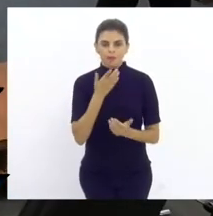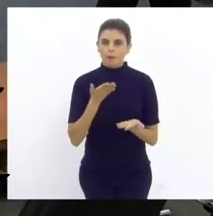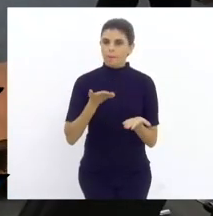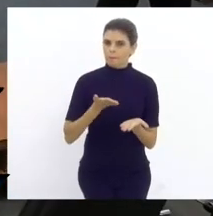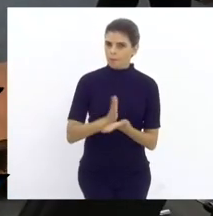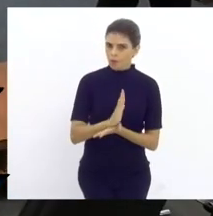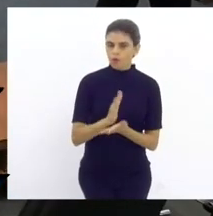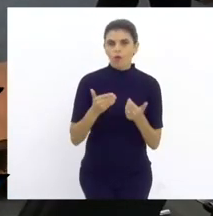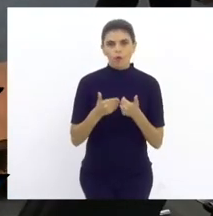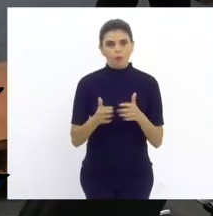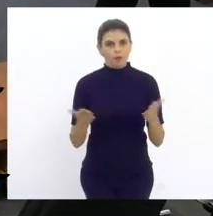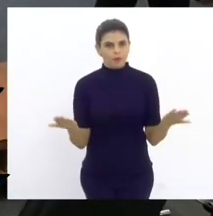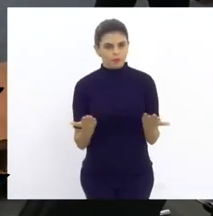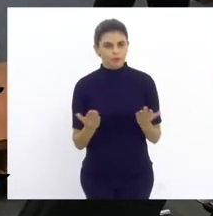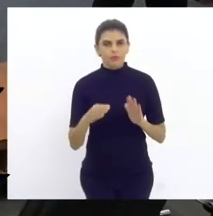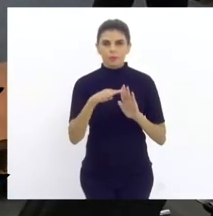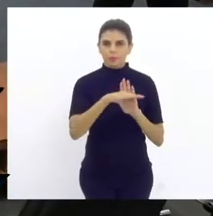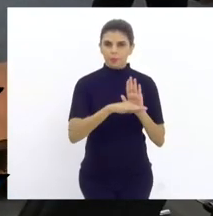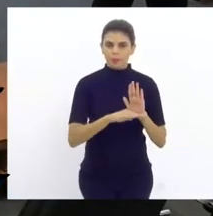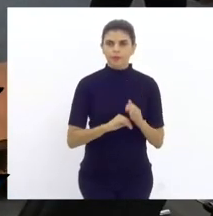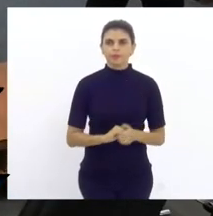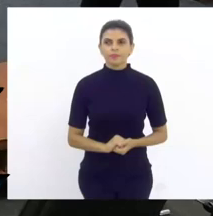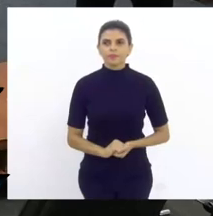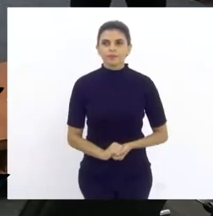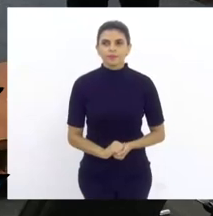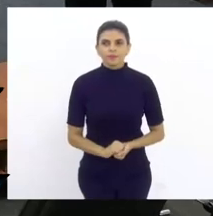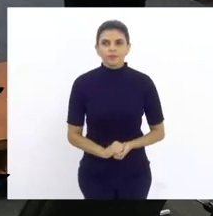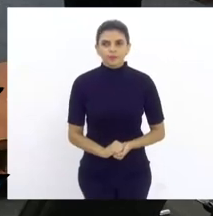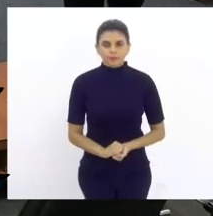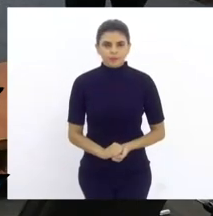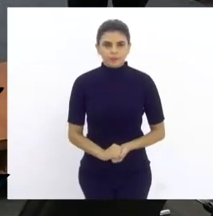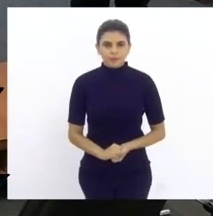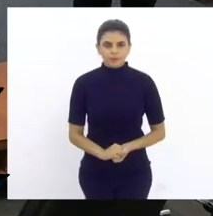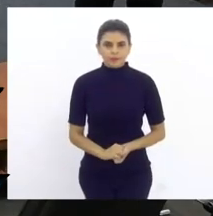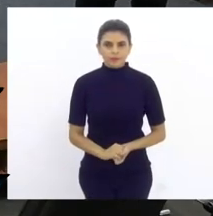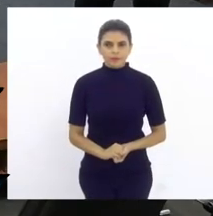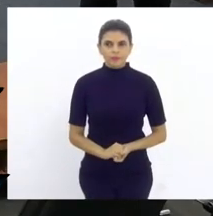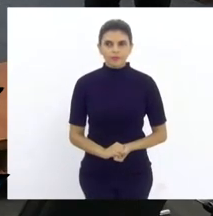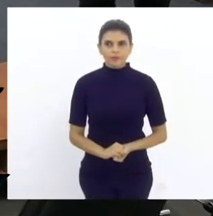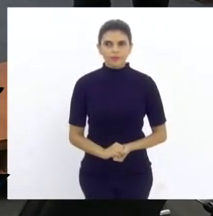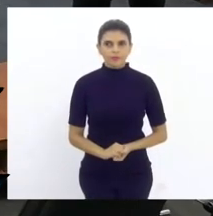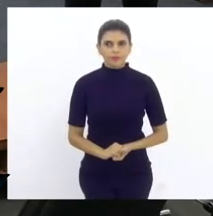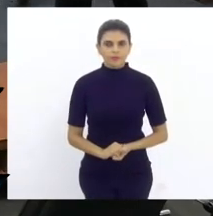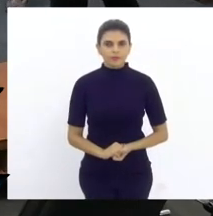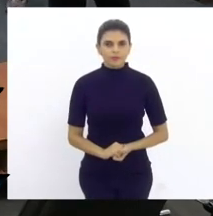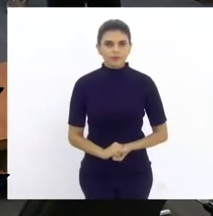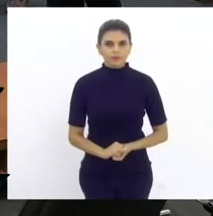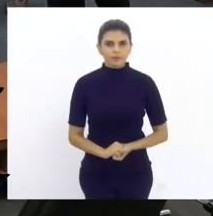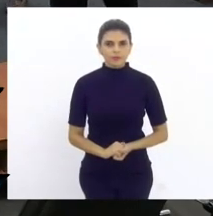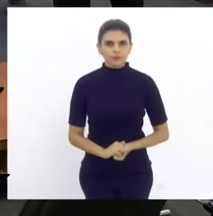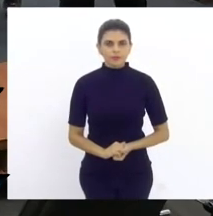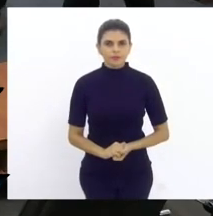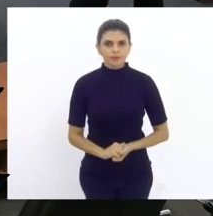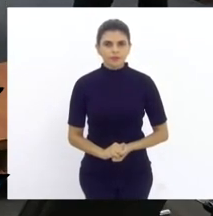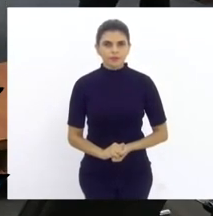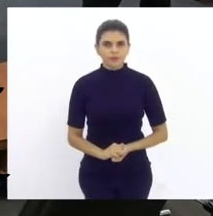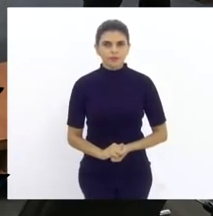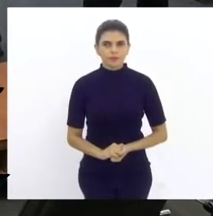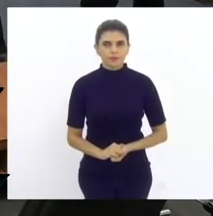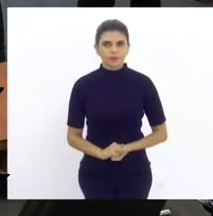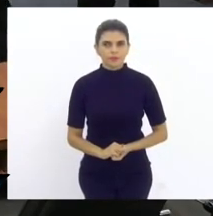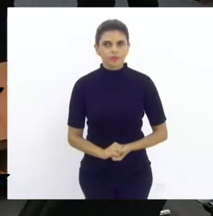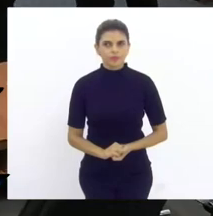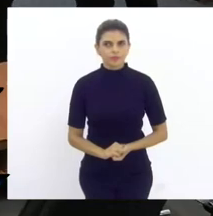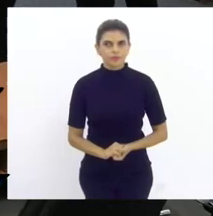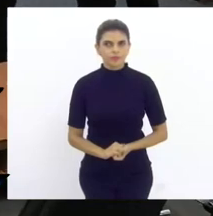passe-se ao expediente inicial. O primeiro é o escrito, nome do deputado Carlinhos. Ele quer passar. Ele quer passar. Quer